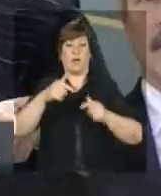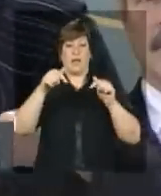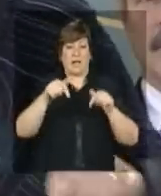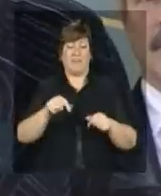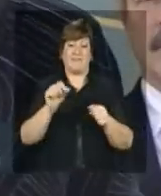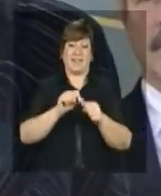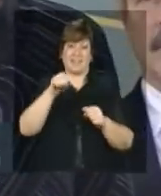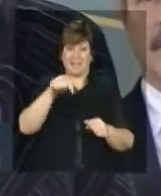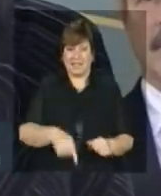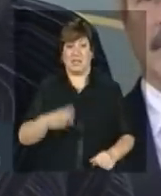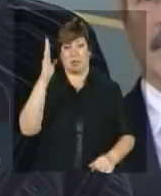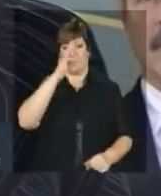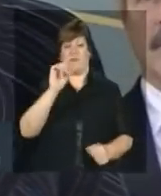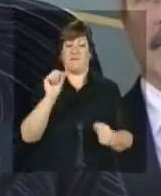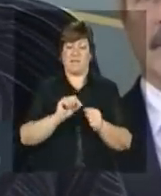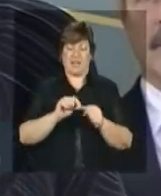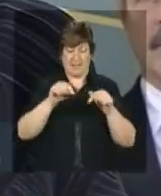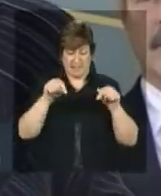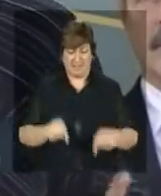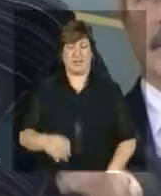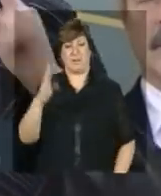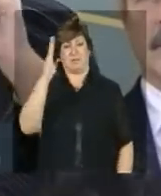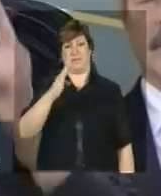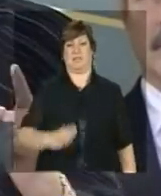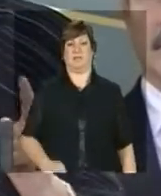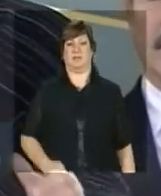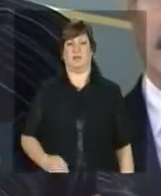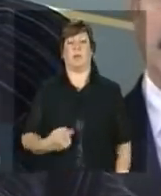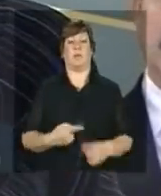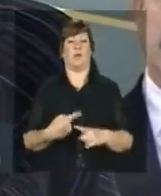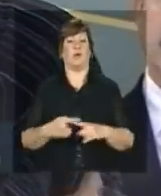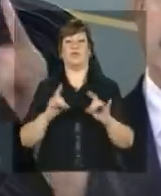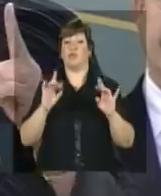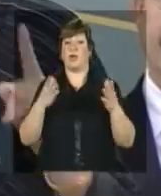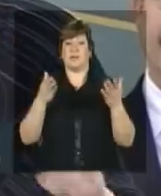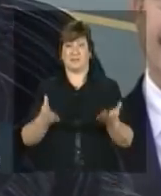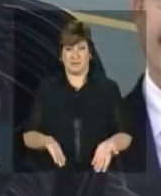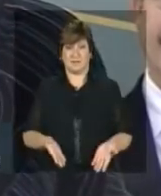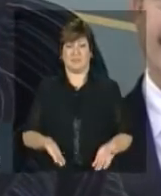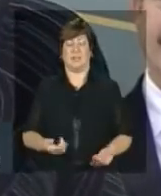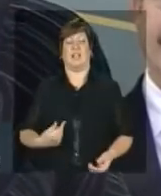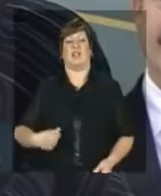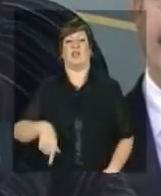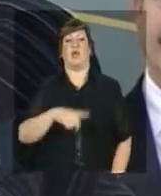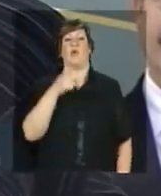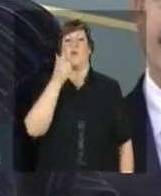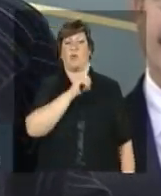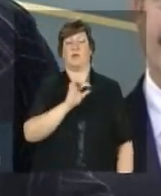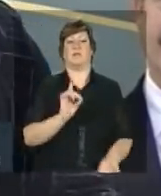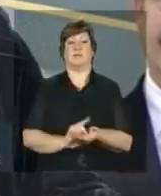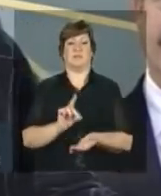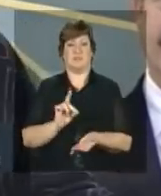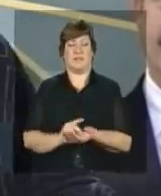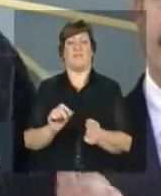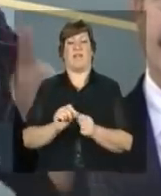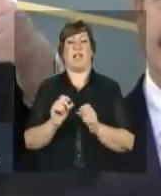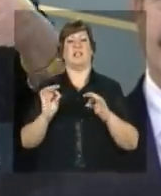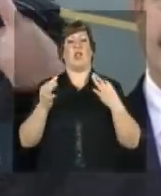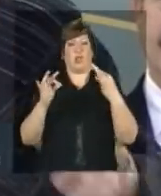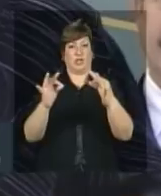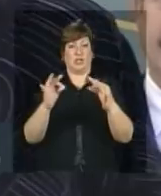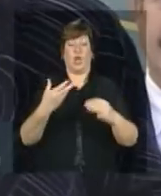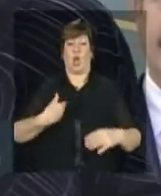criada no Brasil e feita no Brasil porque só assim se incorpora de fato e cria tecnologia